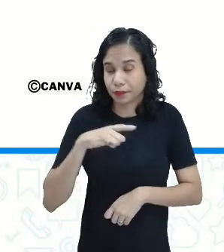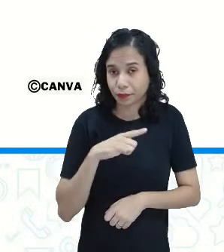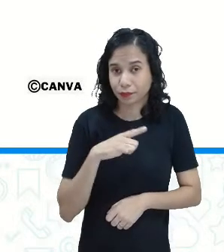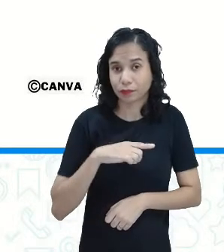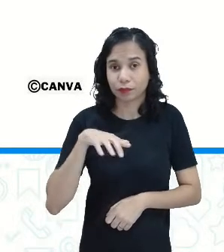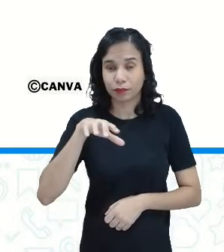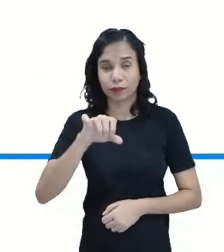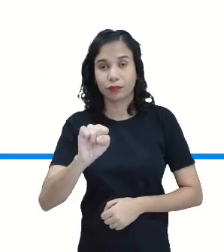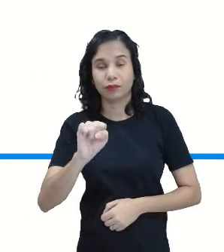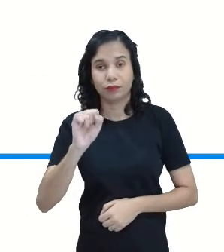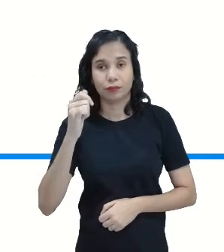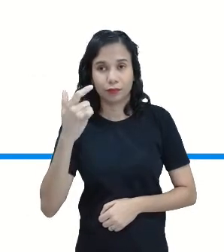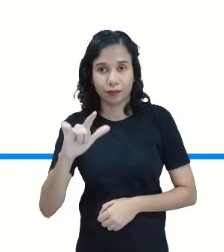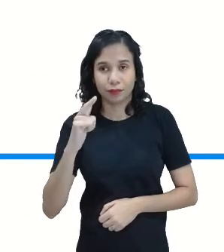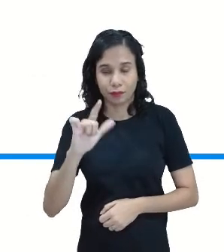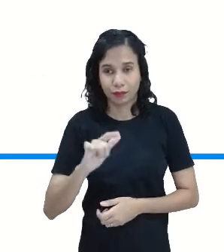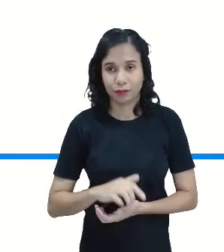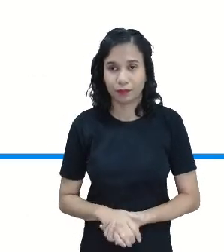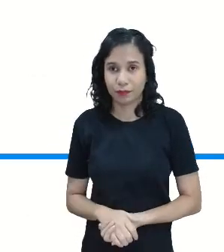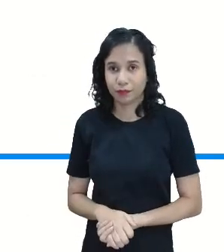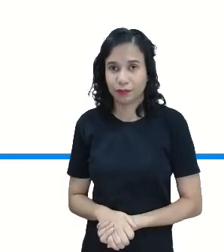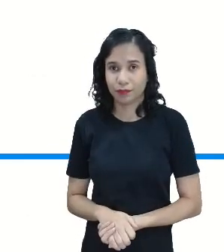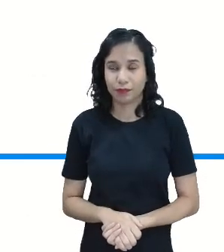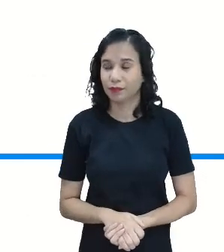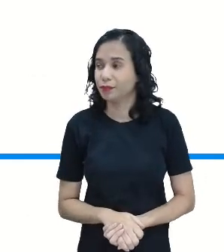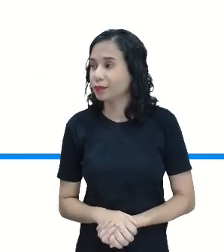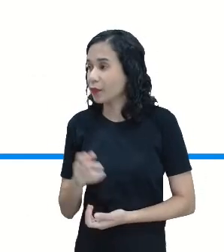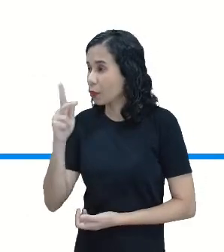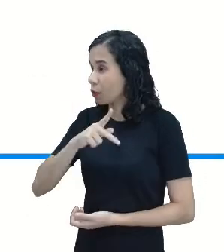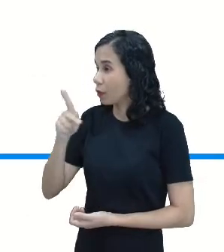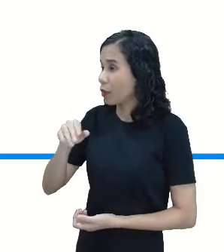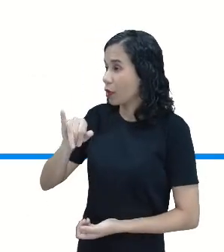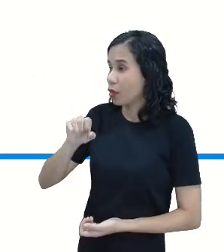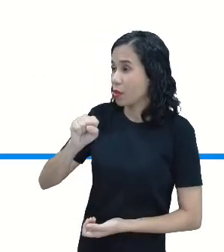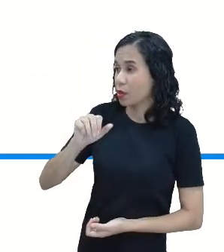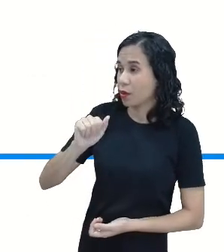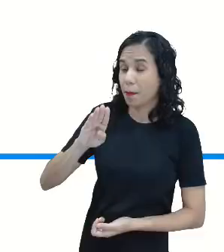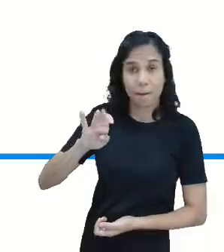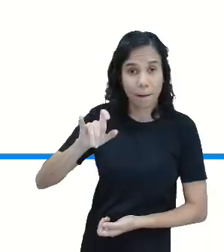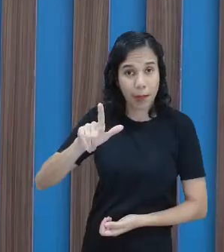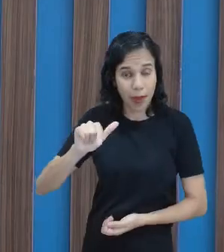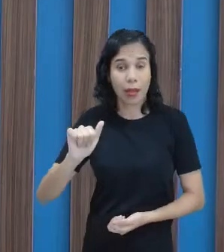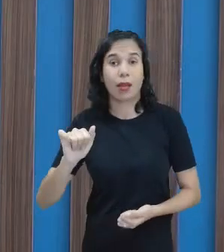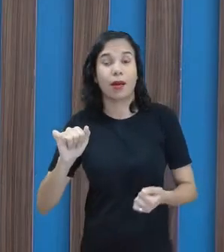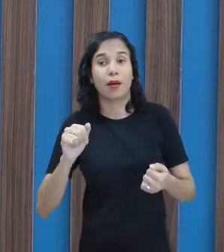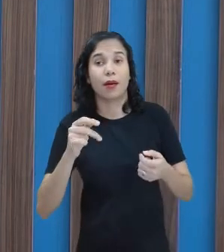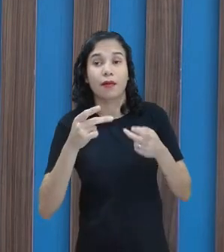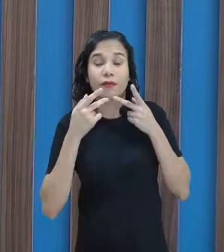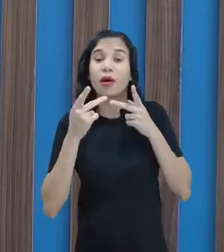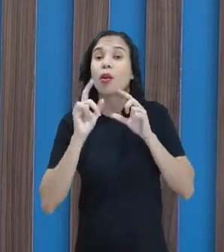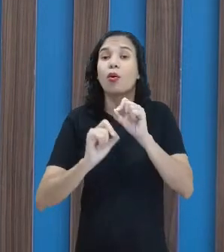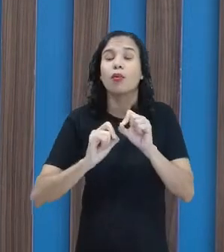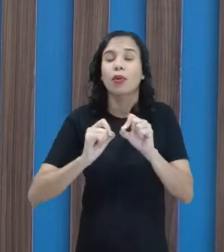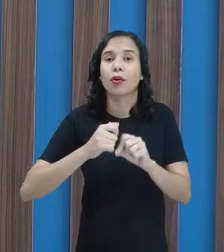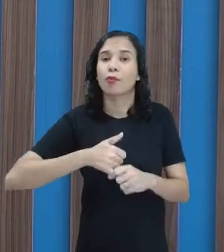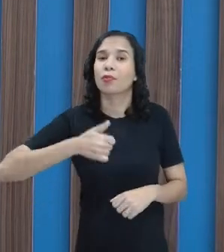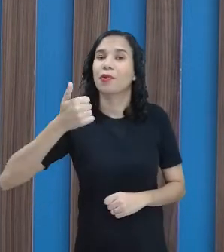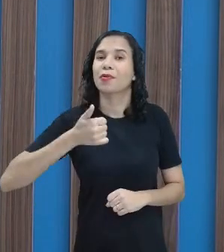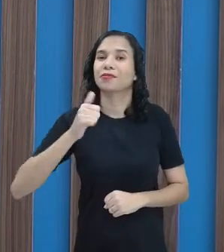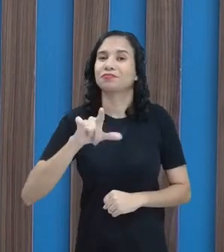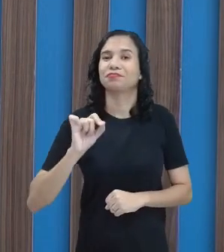oito litros de suco. Isso, professora Cátia, Isabela e Lázaro falaram a sua primeira opção.